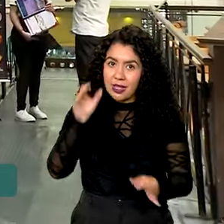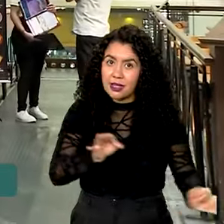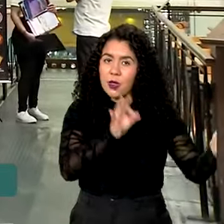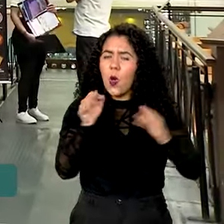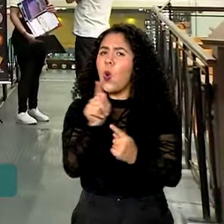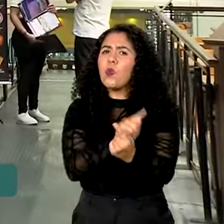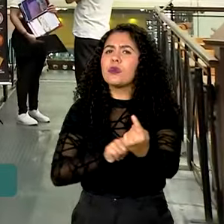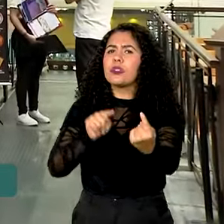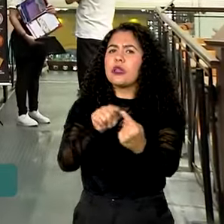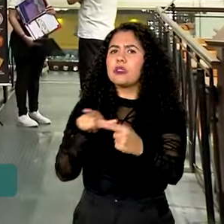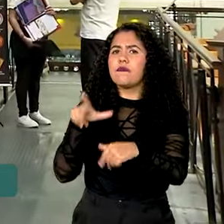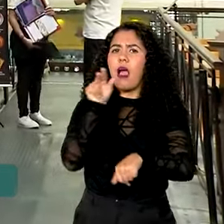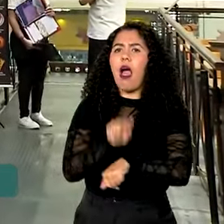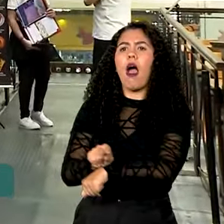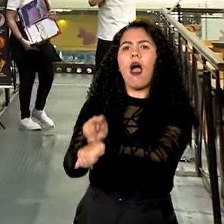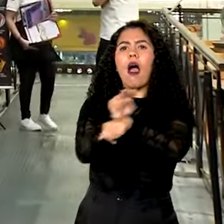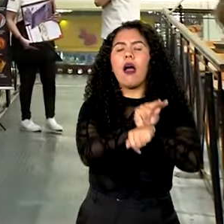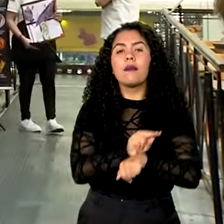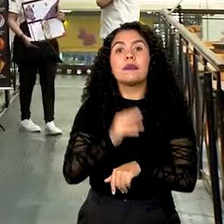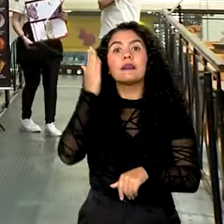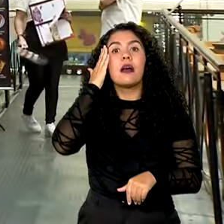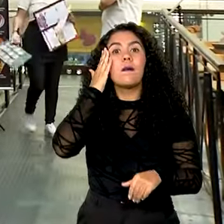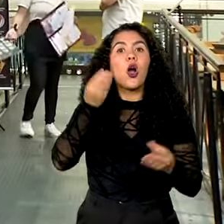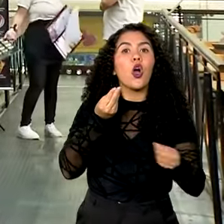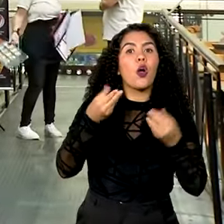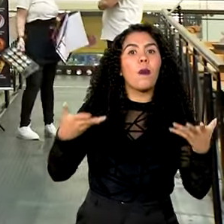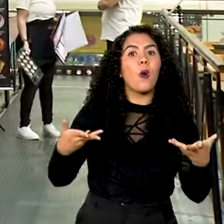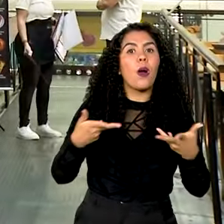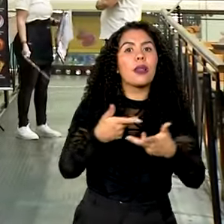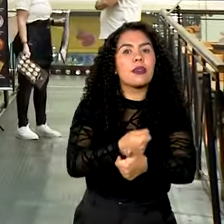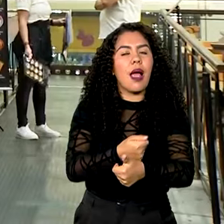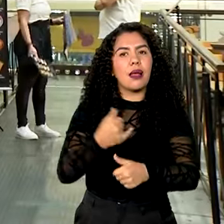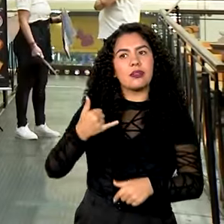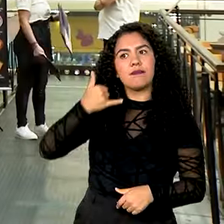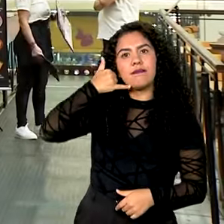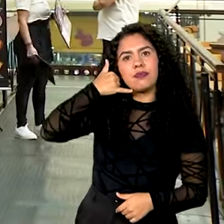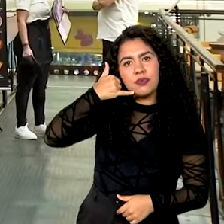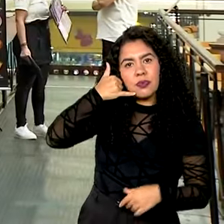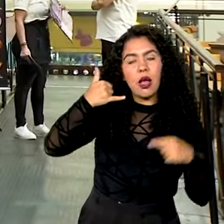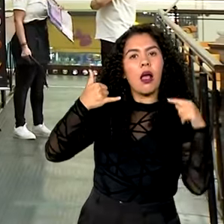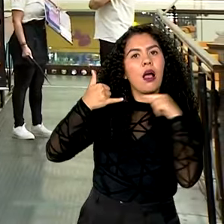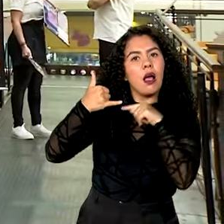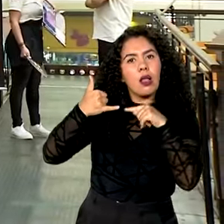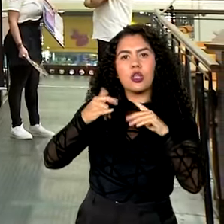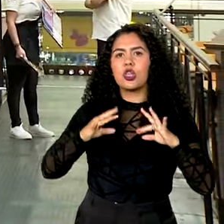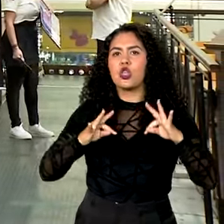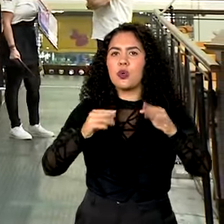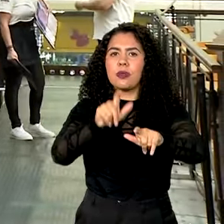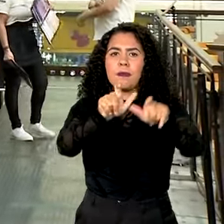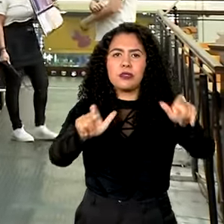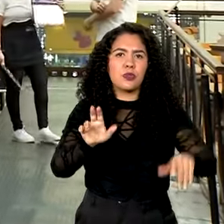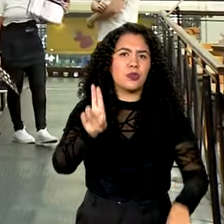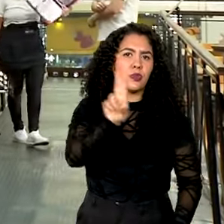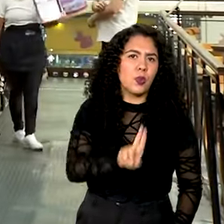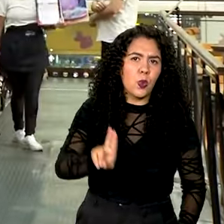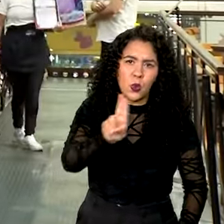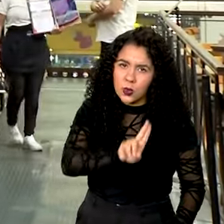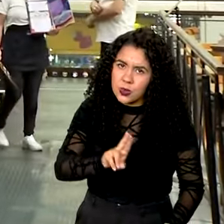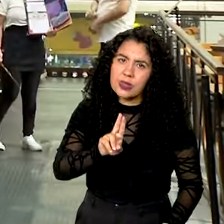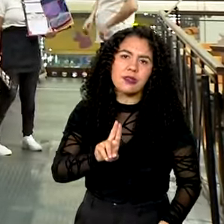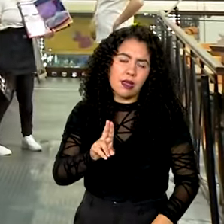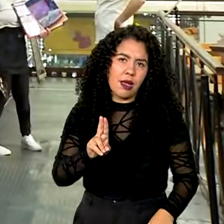dessa blitz é fazer uma avaliação da qualidade do serviço de telefonia celular, que é um serviço utilizado por todos os cidadãos brasileiros, praticamente.